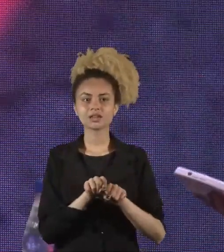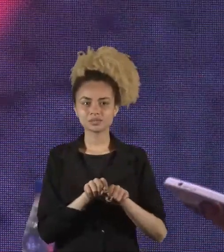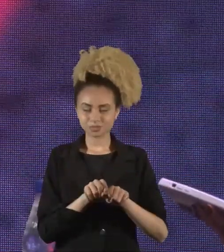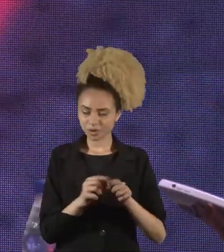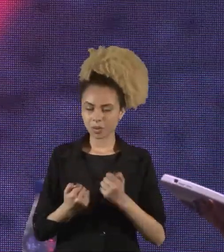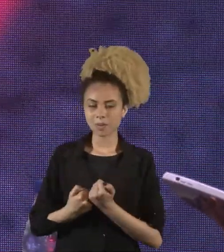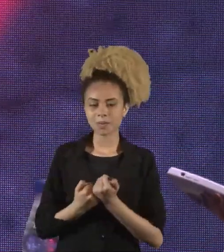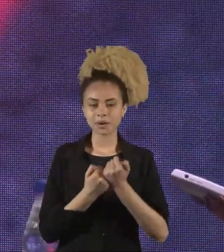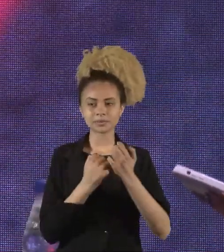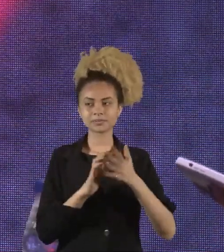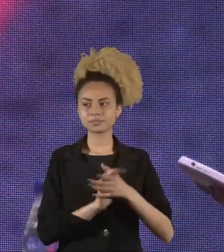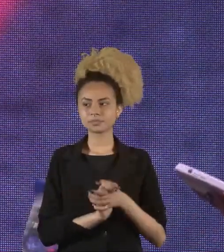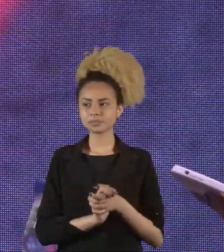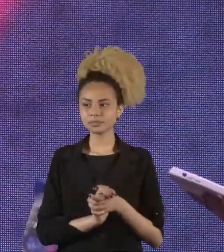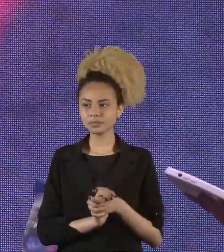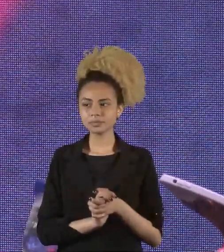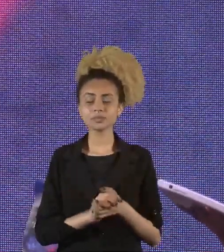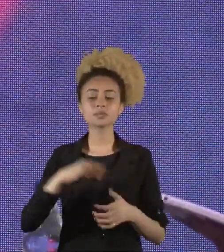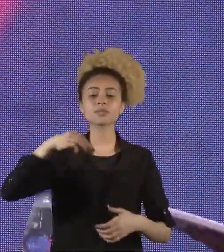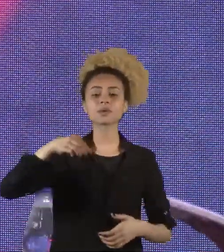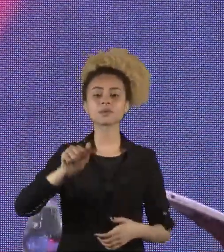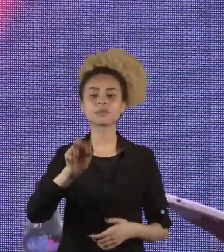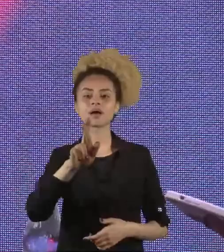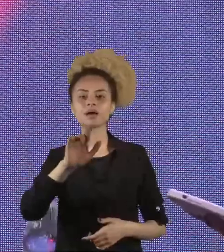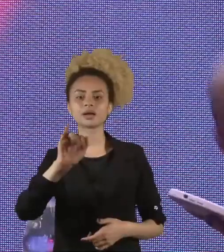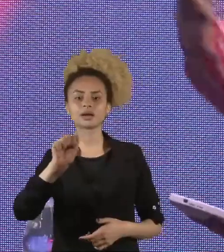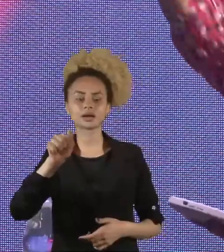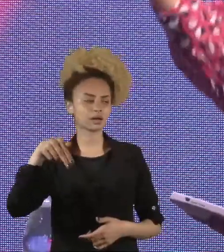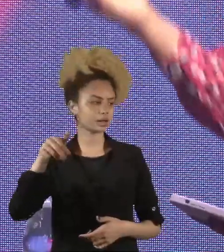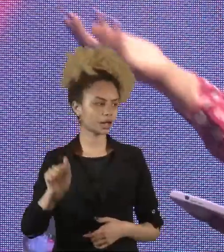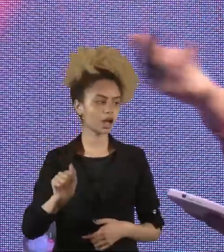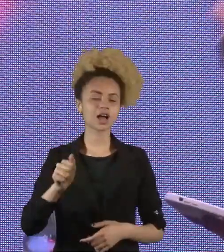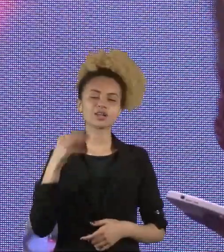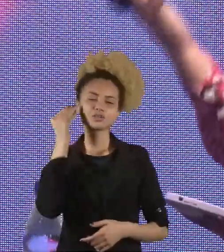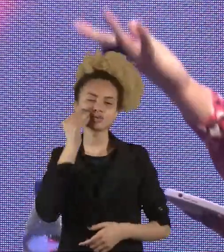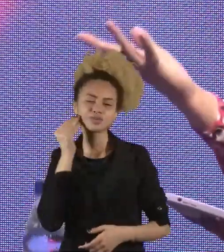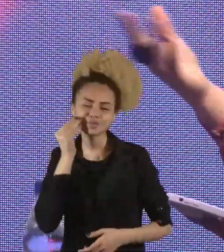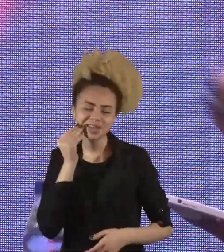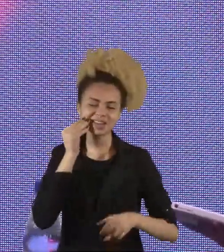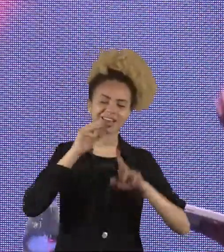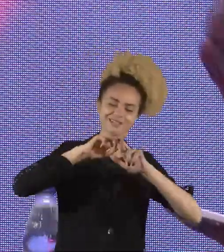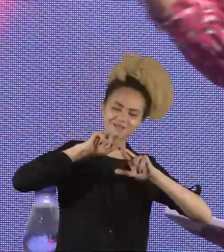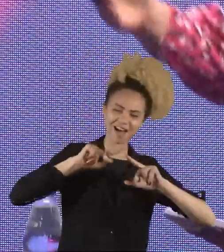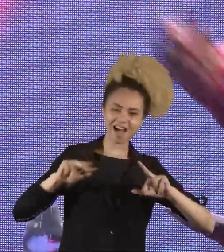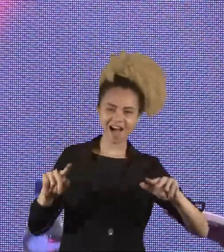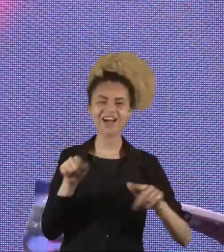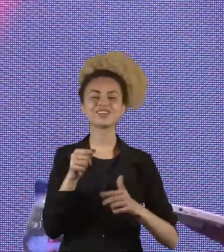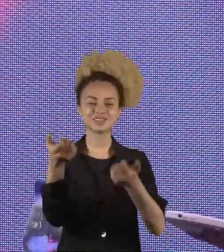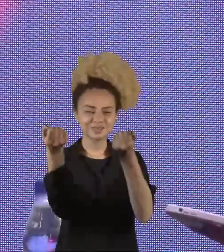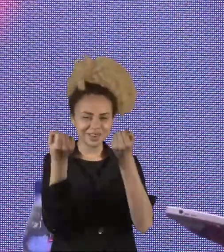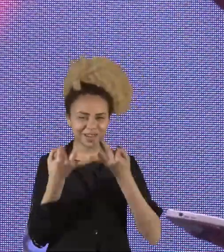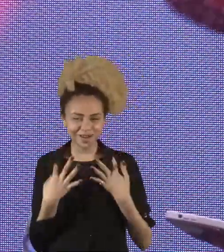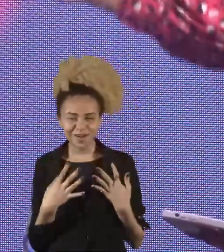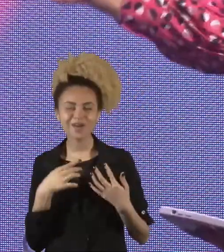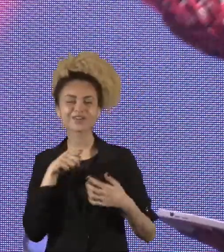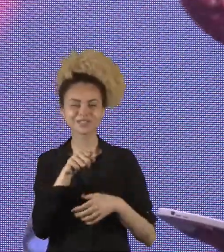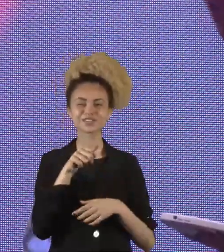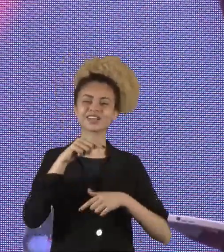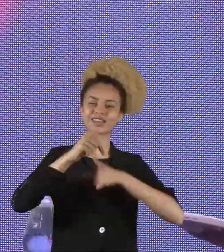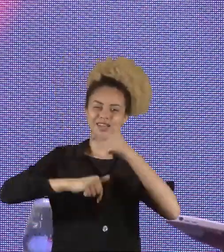causa da Plan. Mariana, pela sua experiência super diversificada, você contou que foi